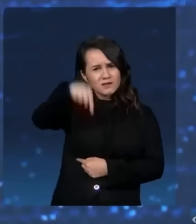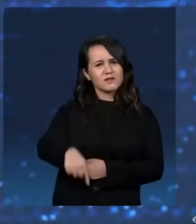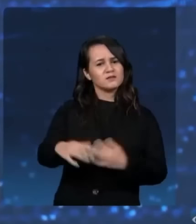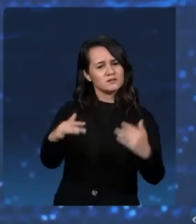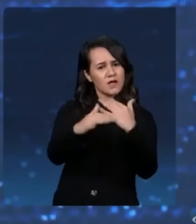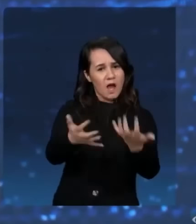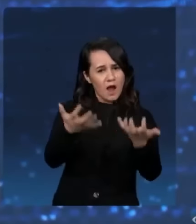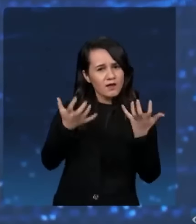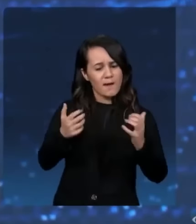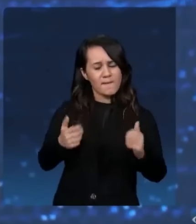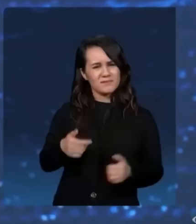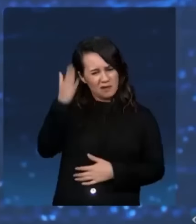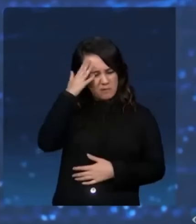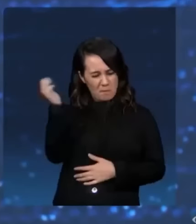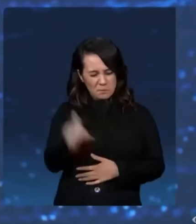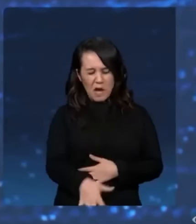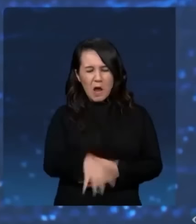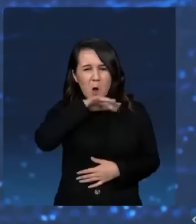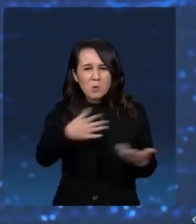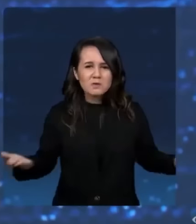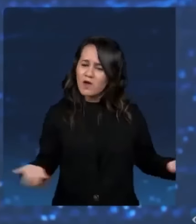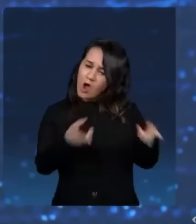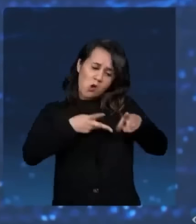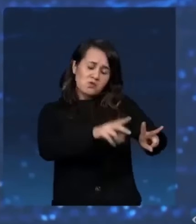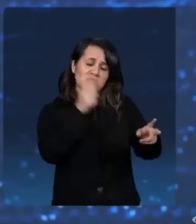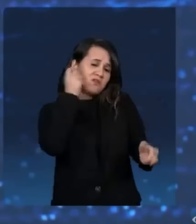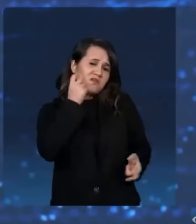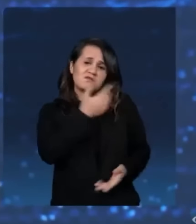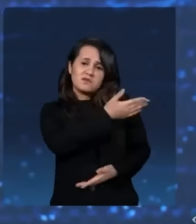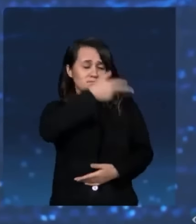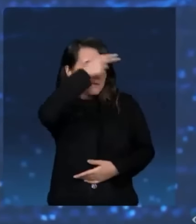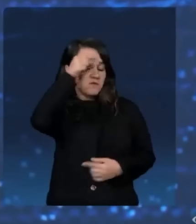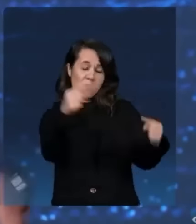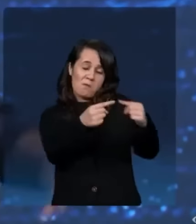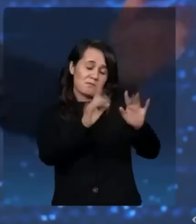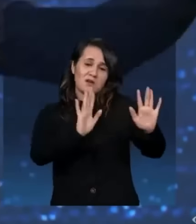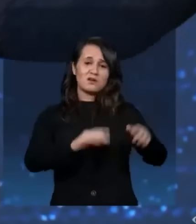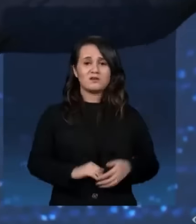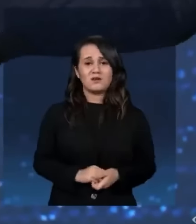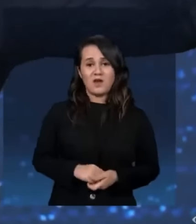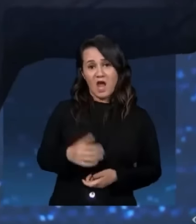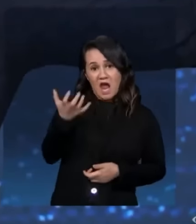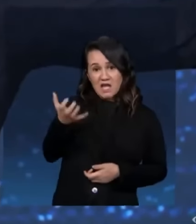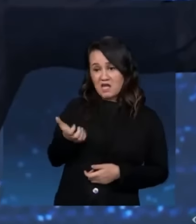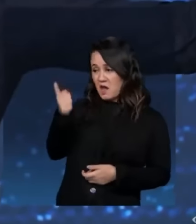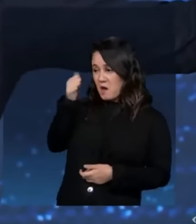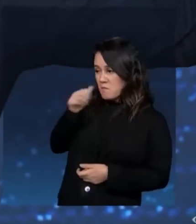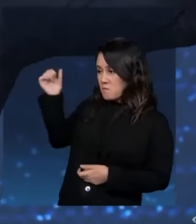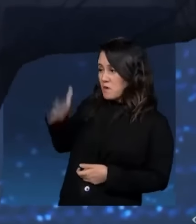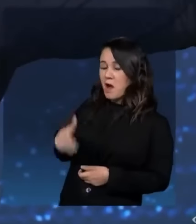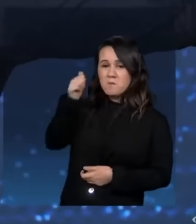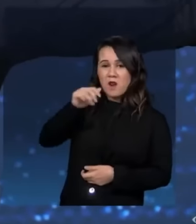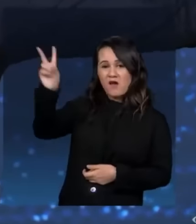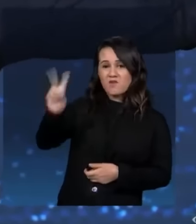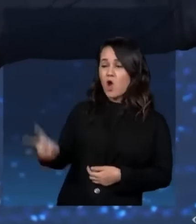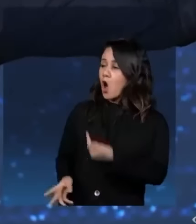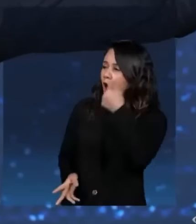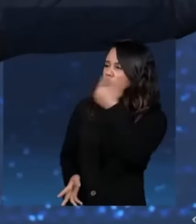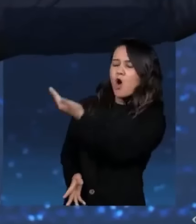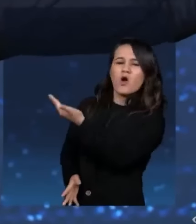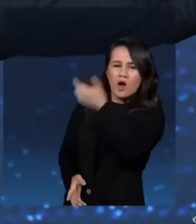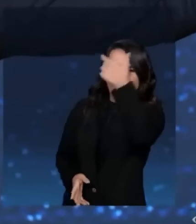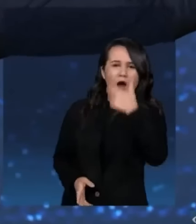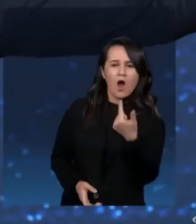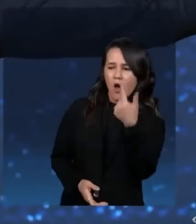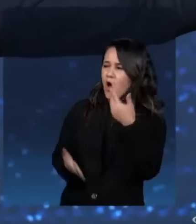se quiser a cidade merda que está hoje, continua com o Ricardo, que tem perfil para prefeito. Se você quiser uma merda de Venezuela, olha a cara daquilo ali, dá uma